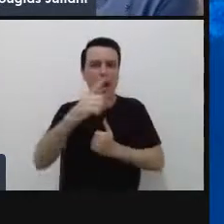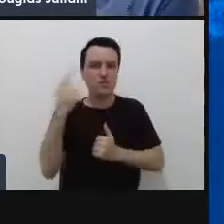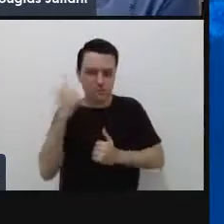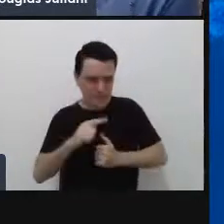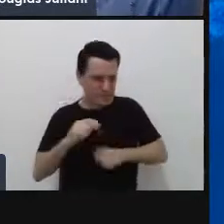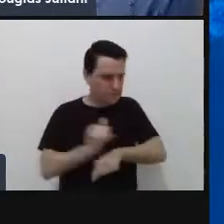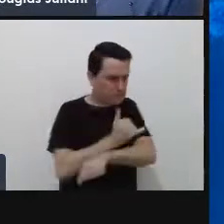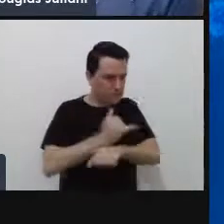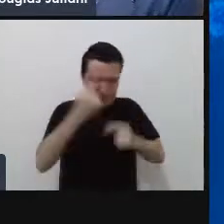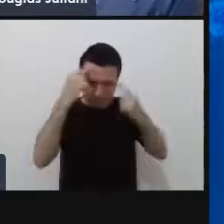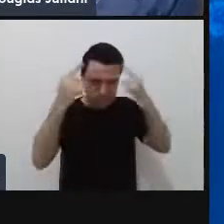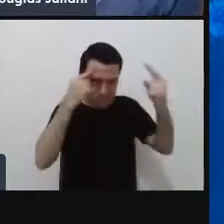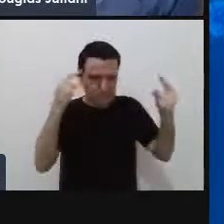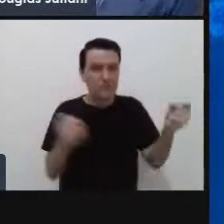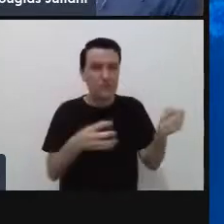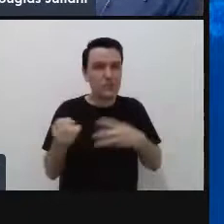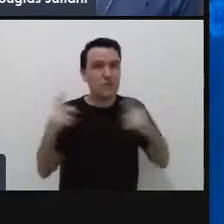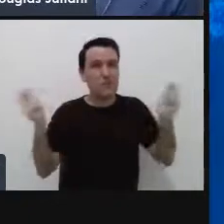nossos contextos.